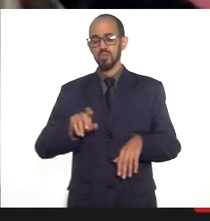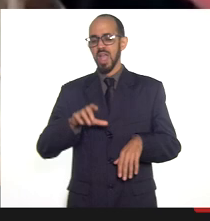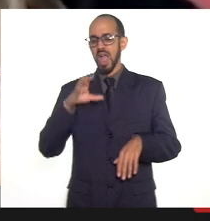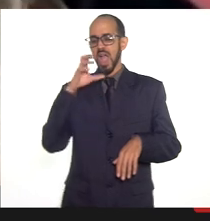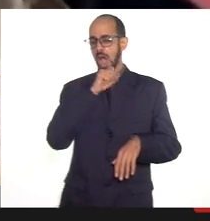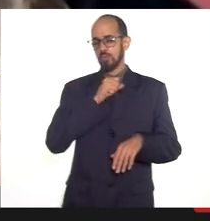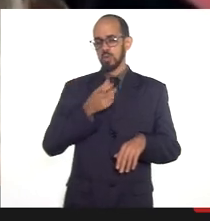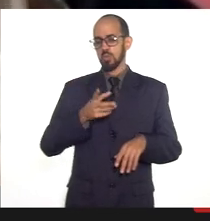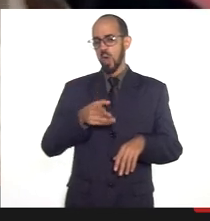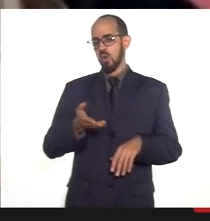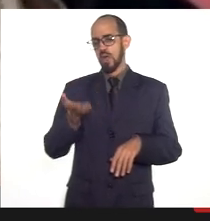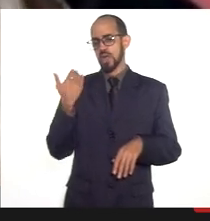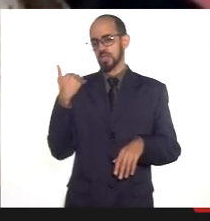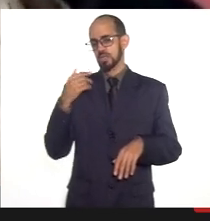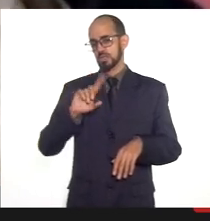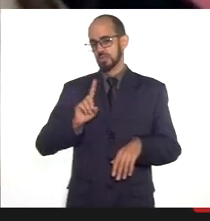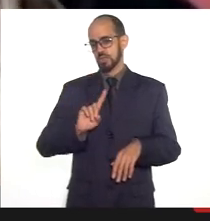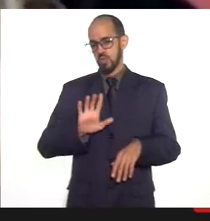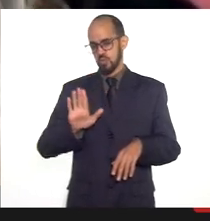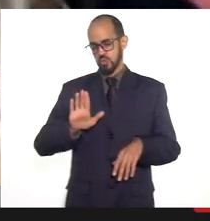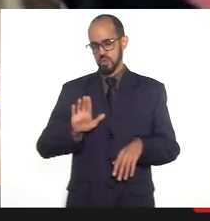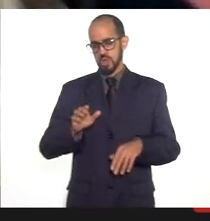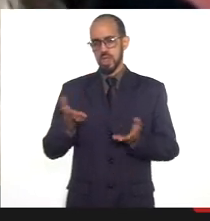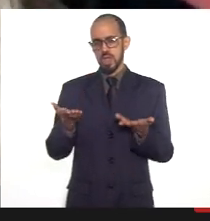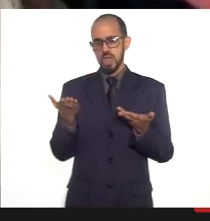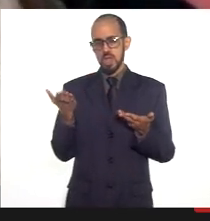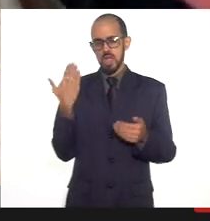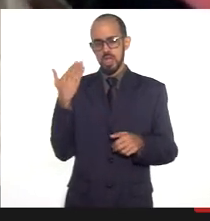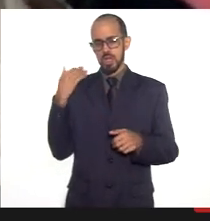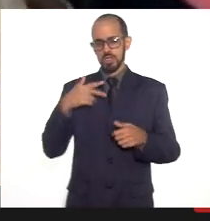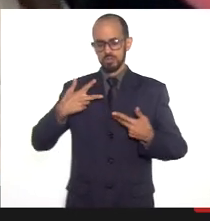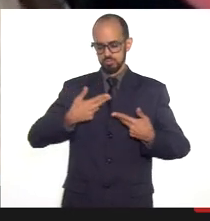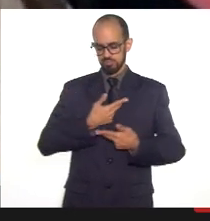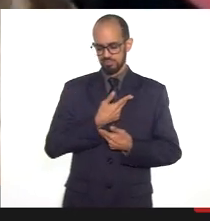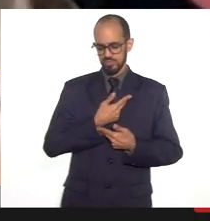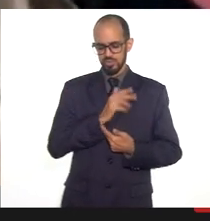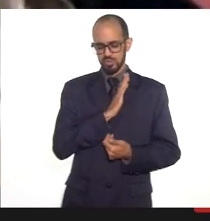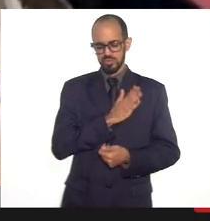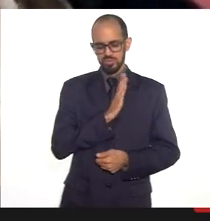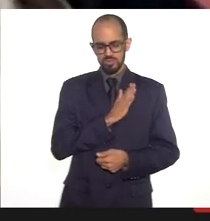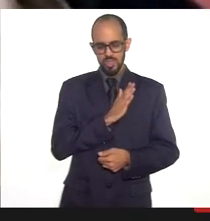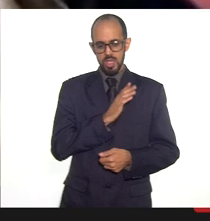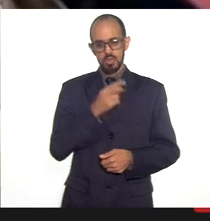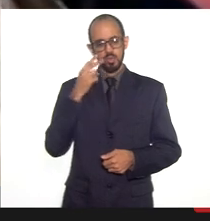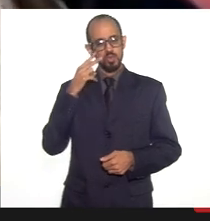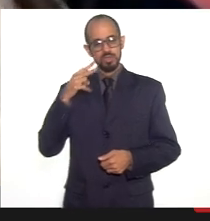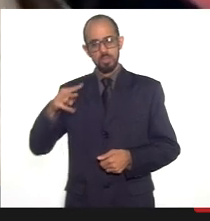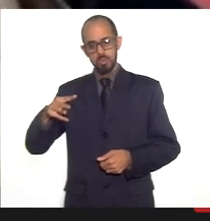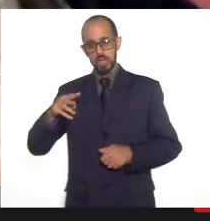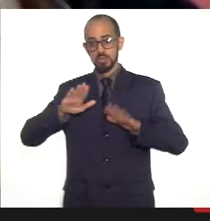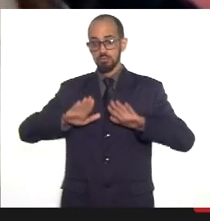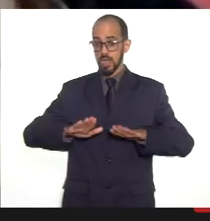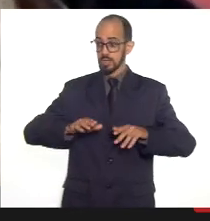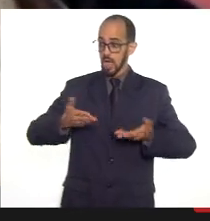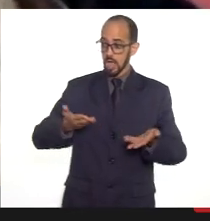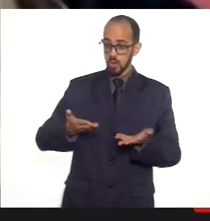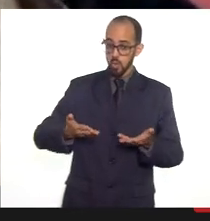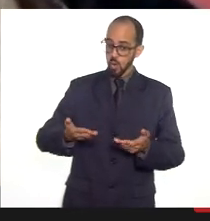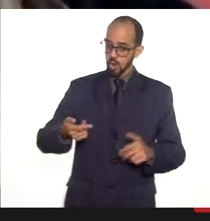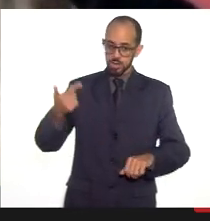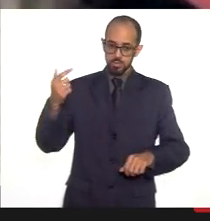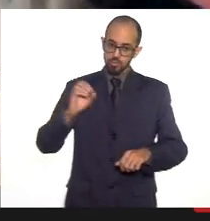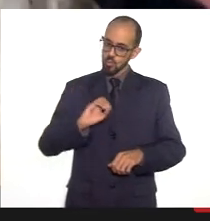uma angioplastia saia em duas semanas um cateterismo em uma semana mas não ficou ninguém sem